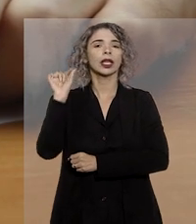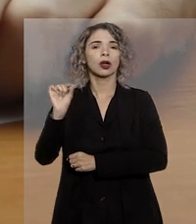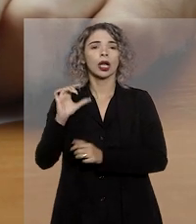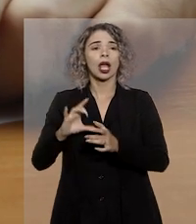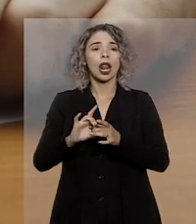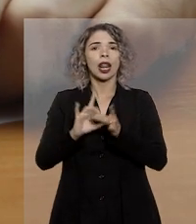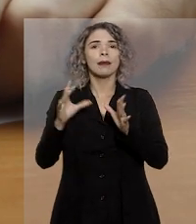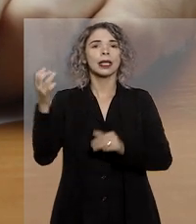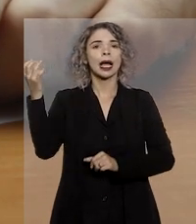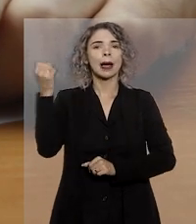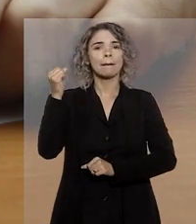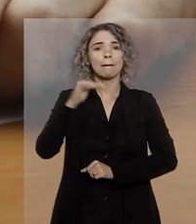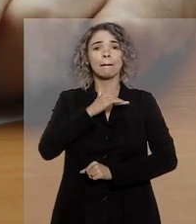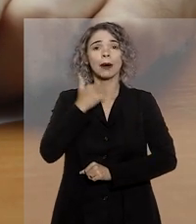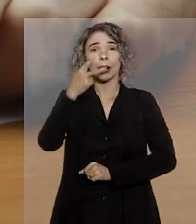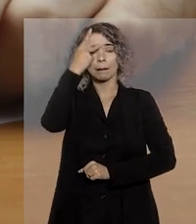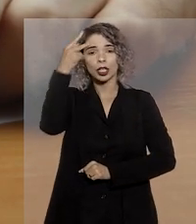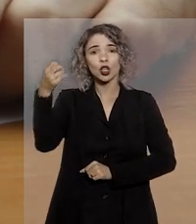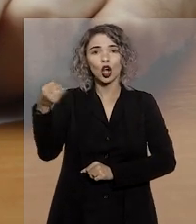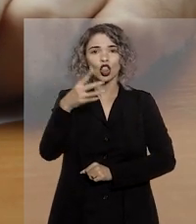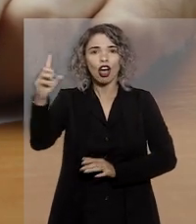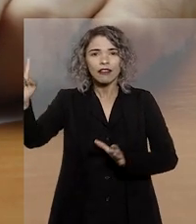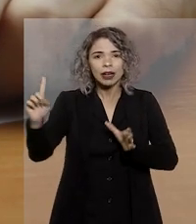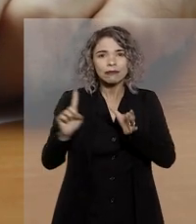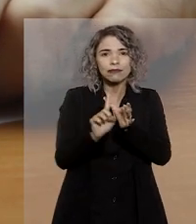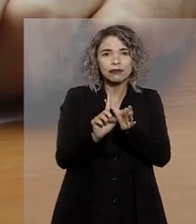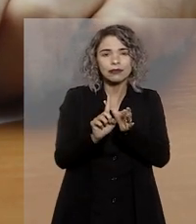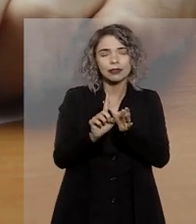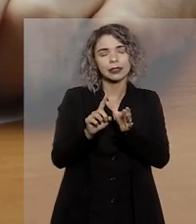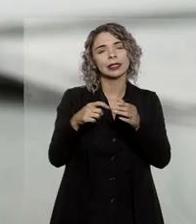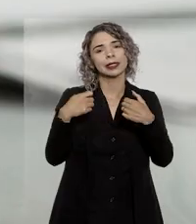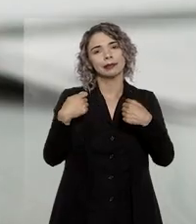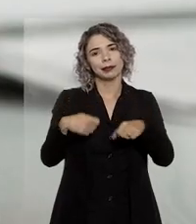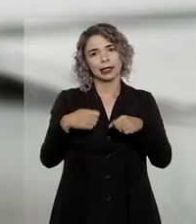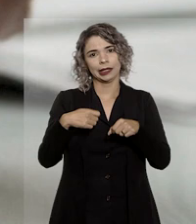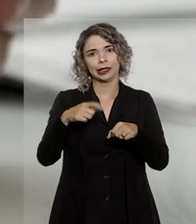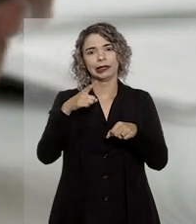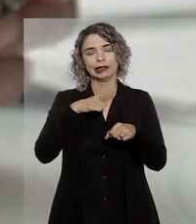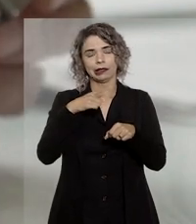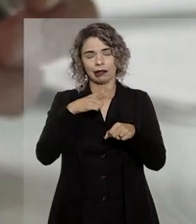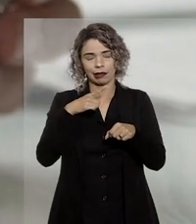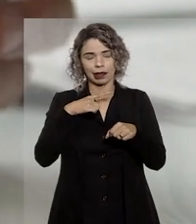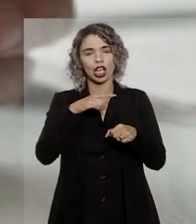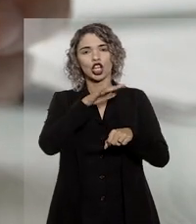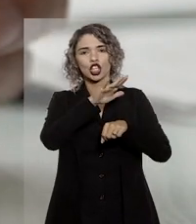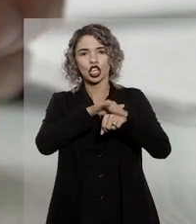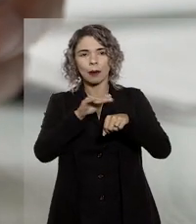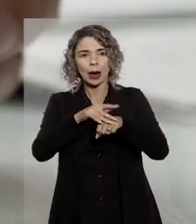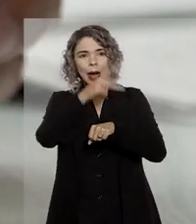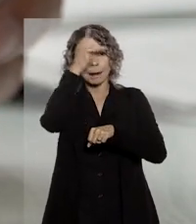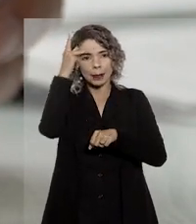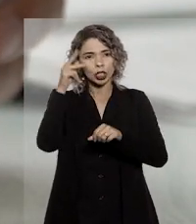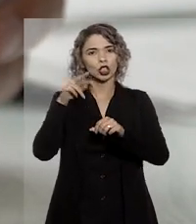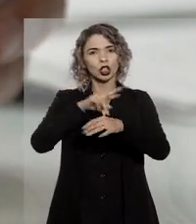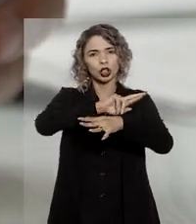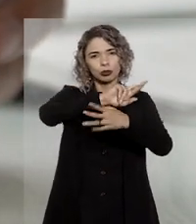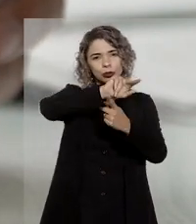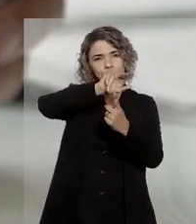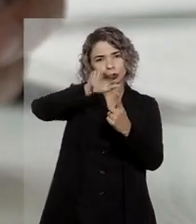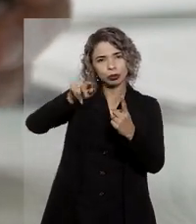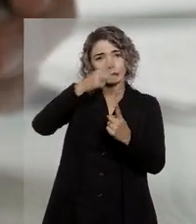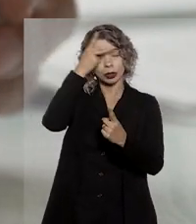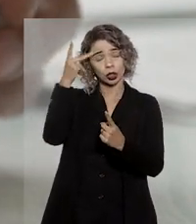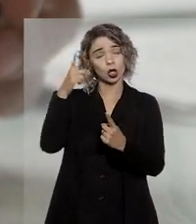ação que requer a concessão de pensão por morte a um novo beneficiário, há-lhe desconsórcio passivo necessário entre a